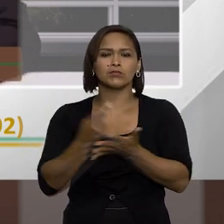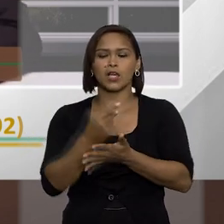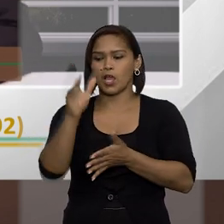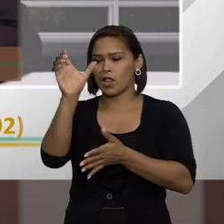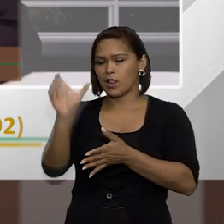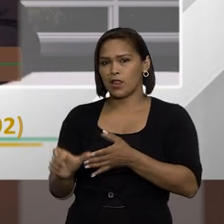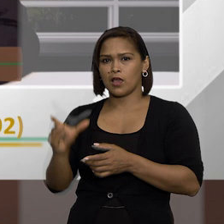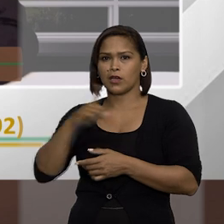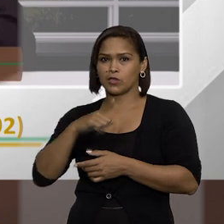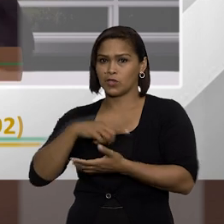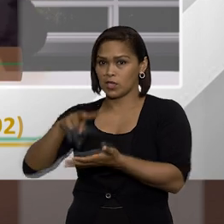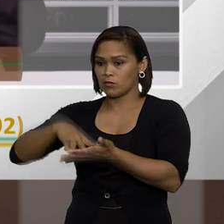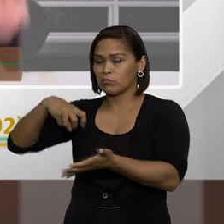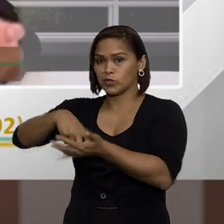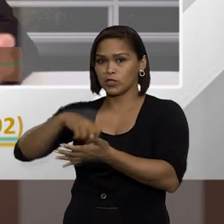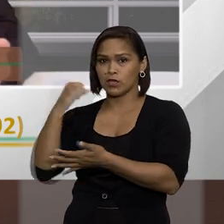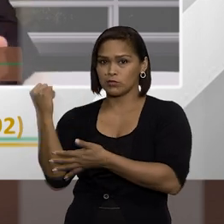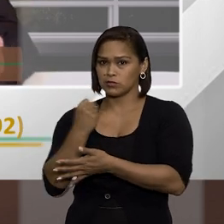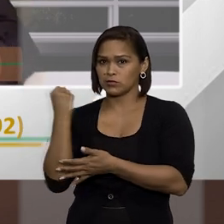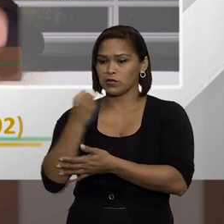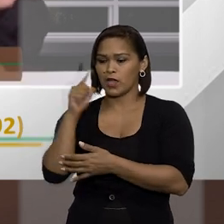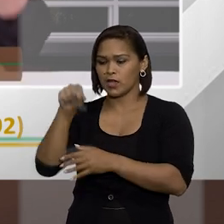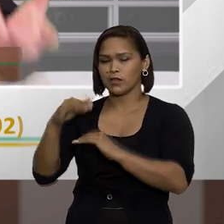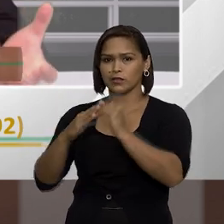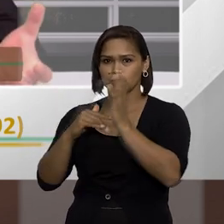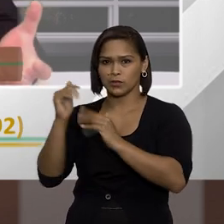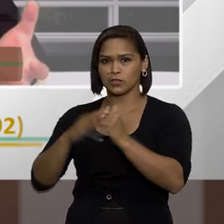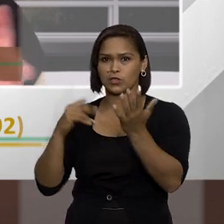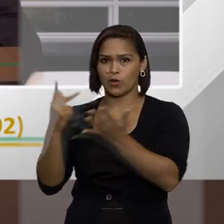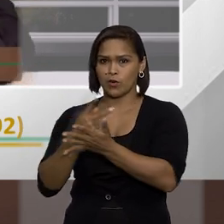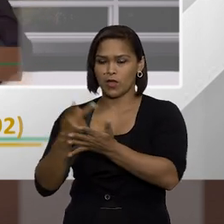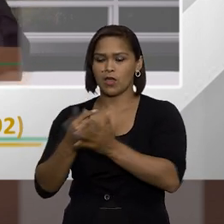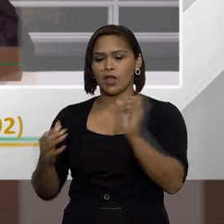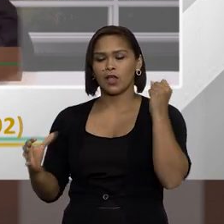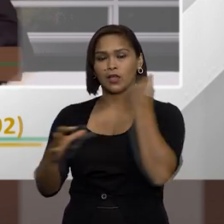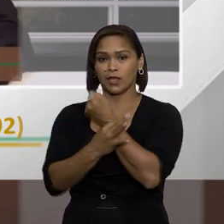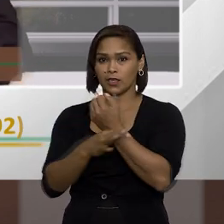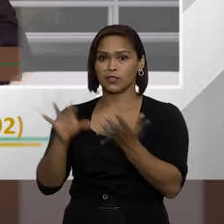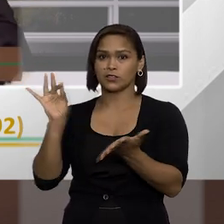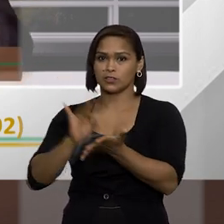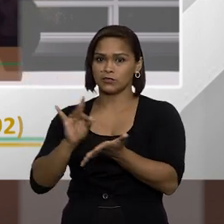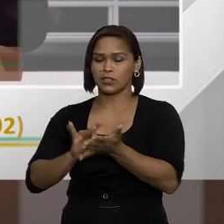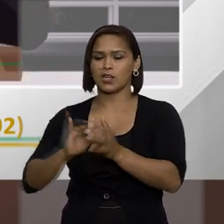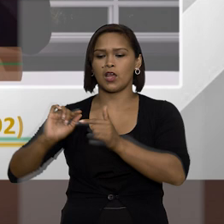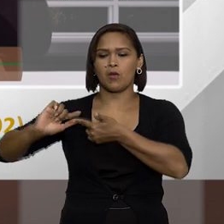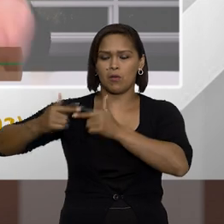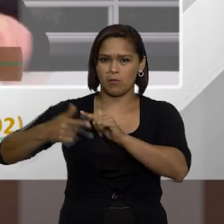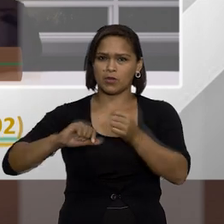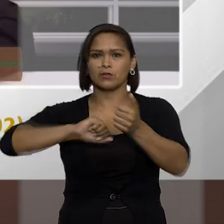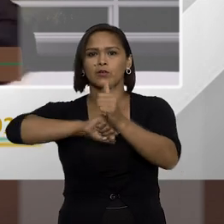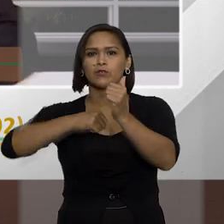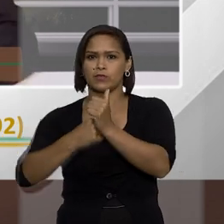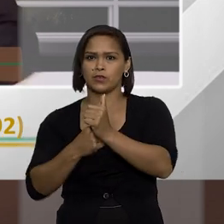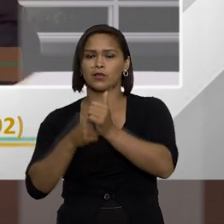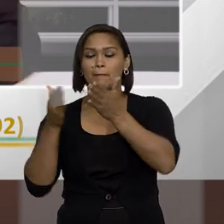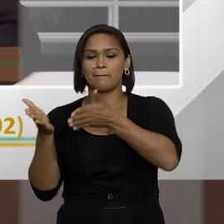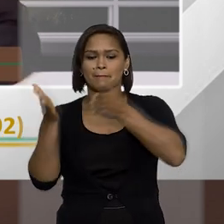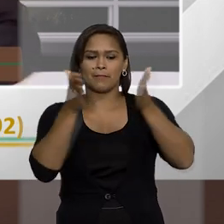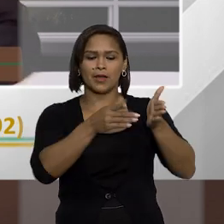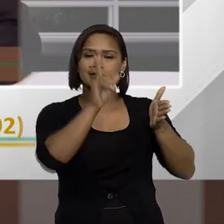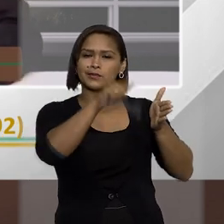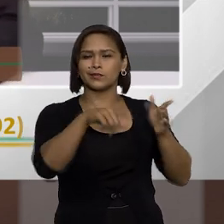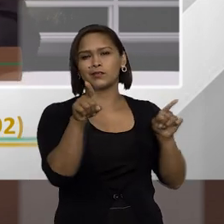de um lado nós temos que punir gravemente aqueles que praticam a improbidade garantir que realmente seu patrimônio seja afetado